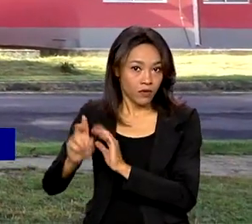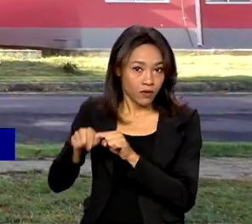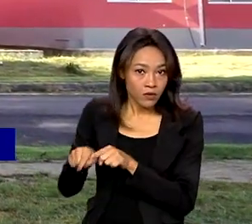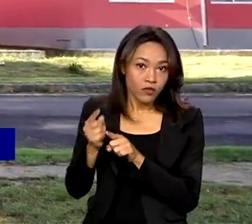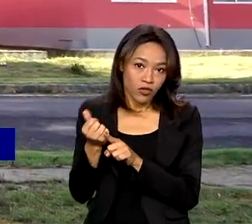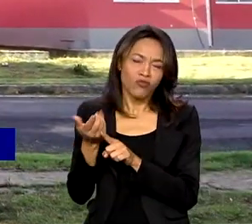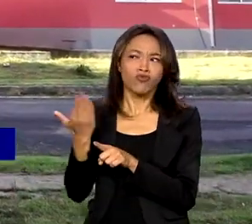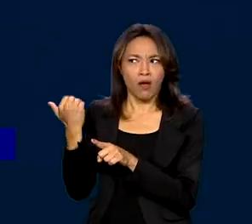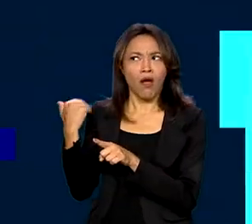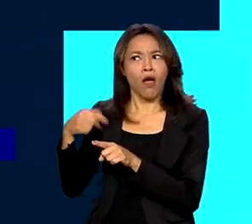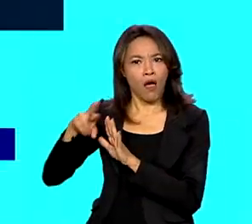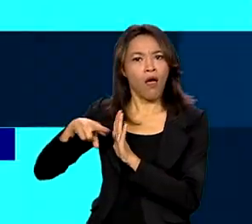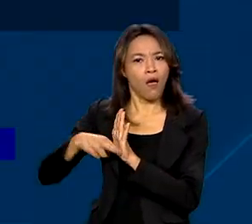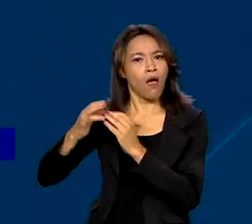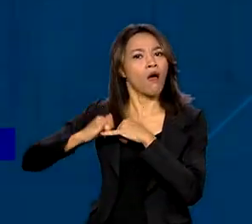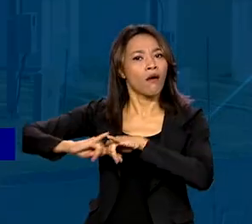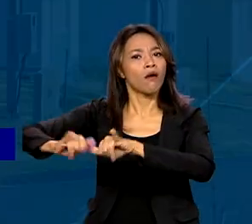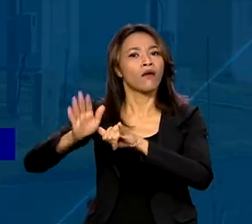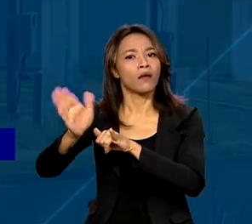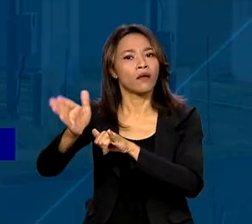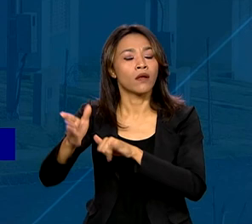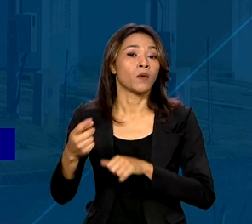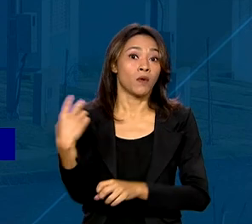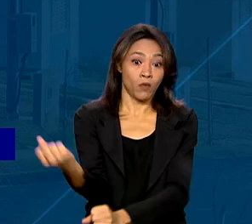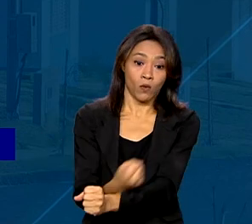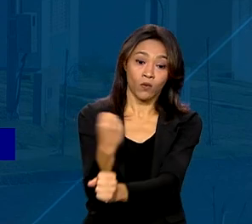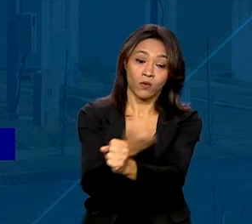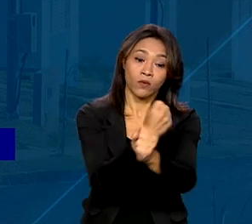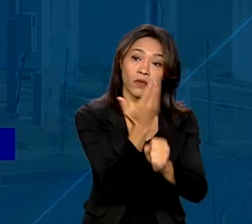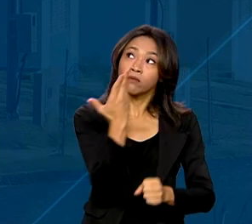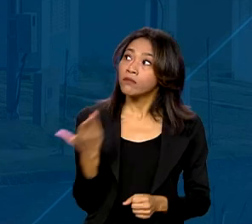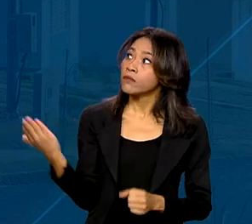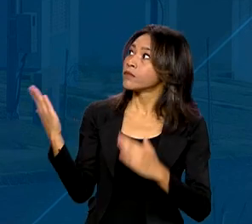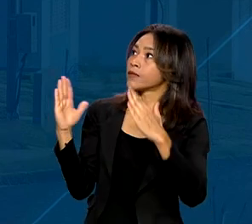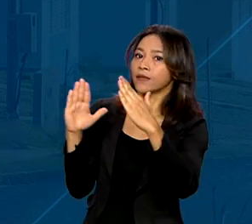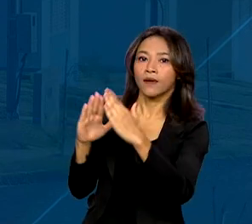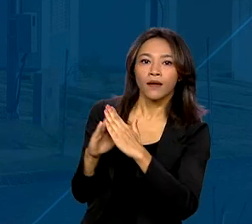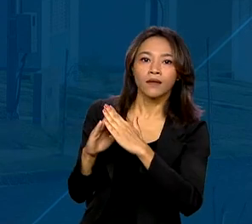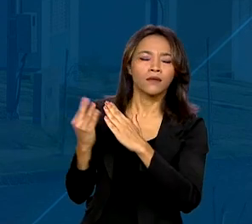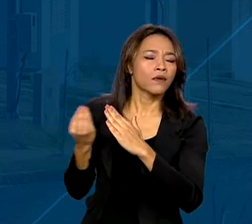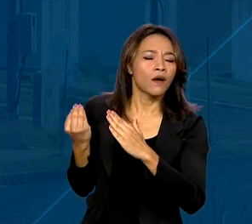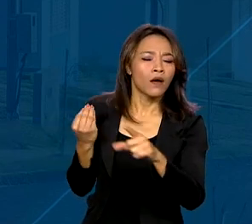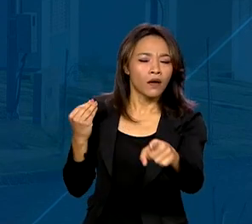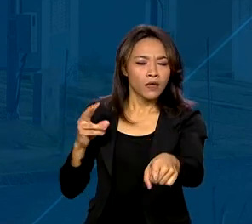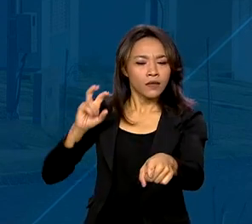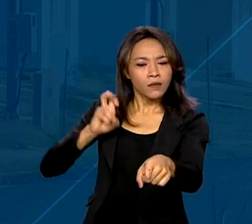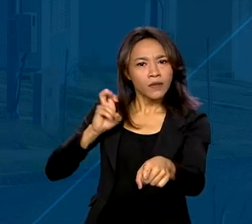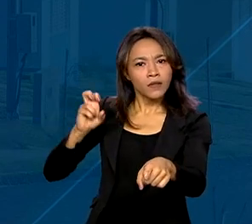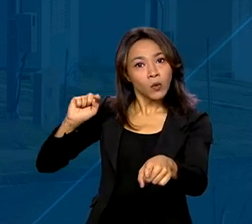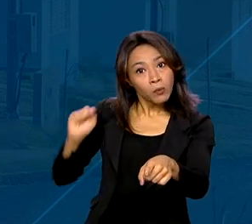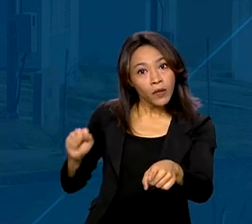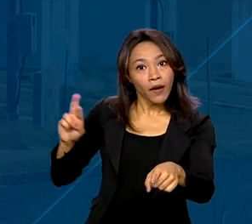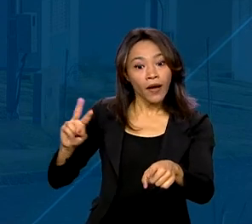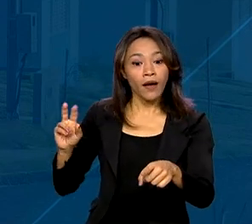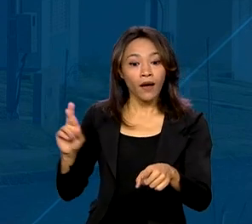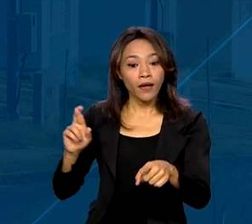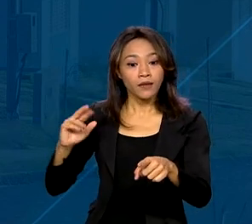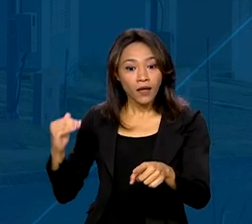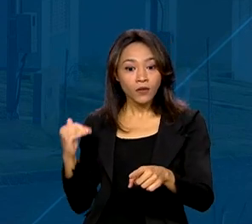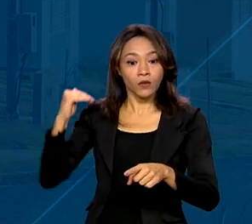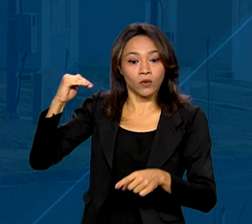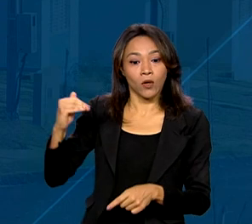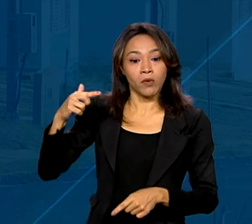foram anunciadas. Para a construção de moradia, o financiamento passa de R 55 mil para R